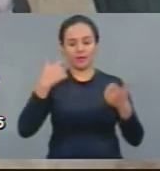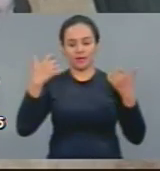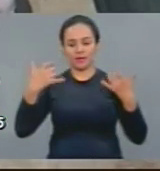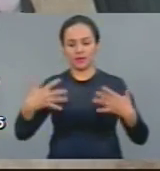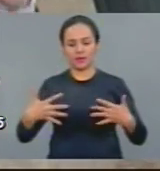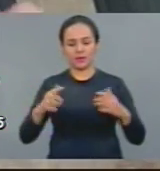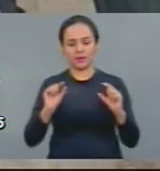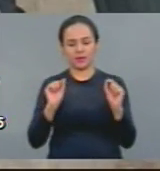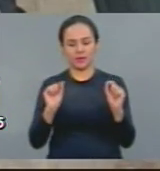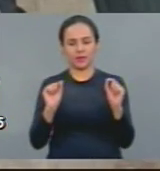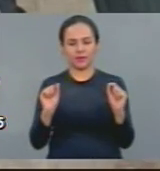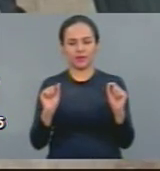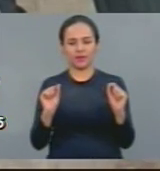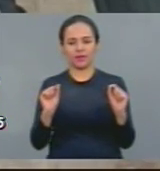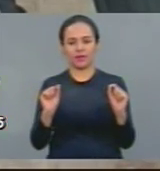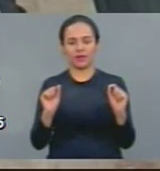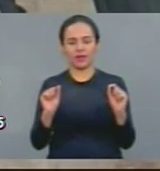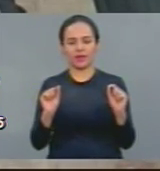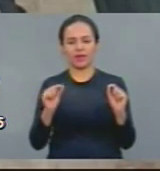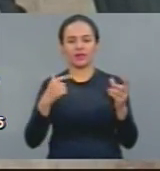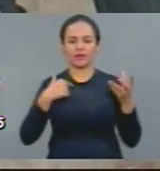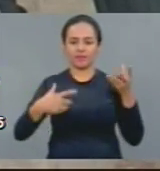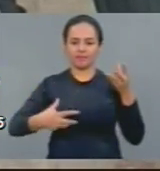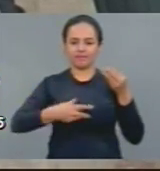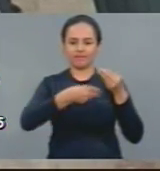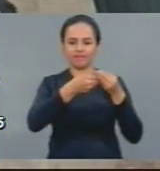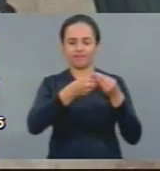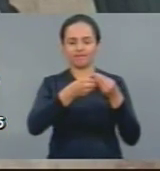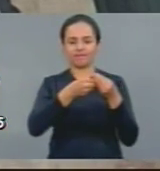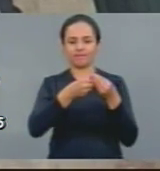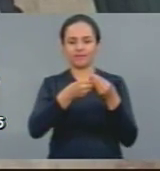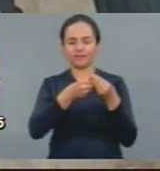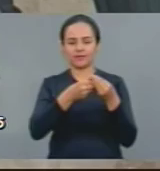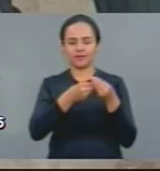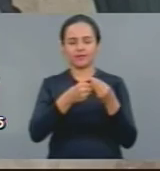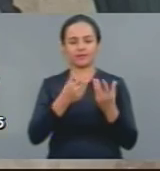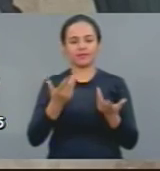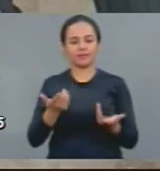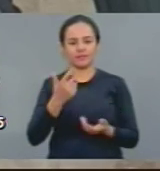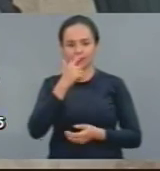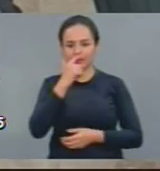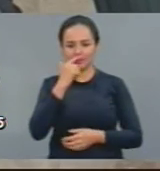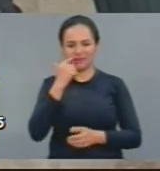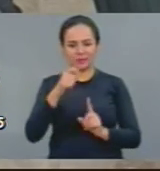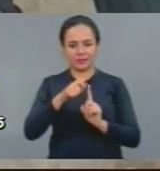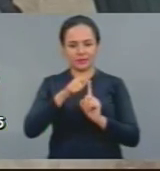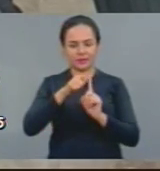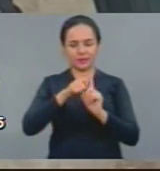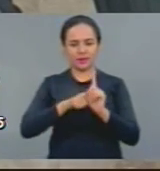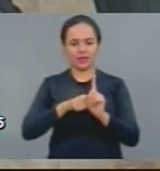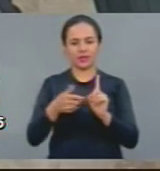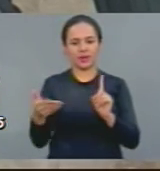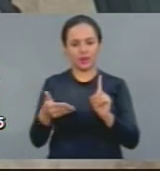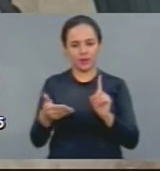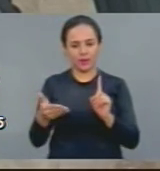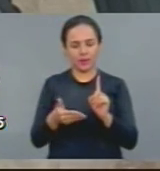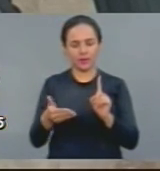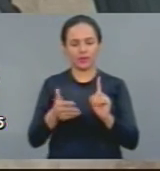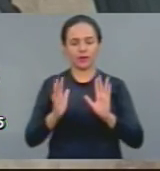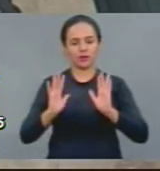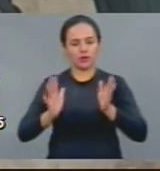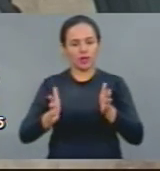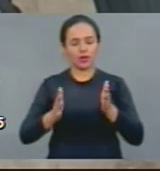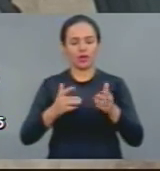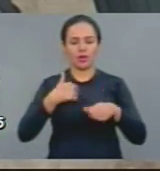enriquecer o pronunciamento de V. Exª. Tendo em vista que, nesse mês, a pedido de requerimento